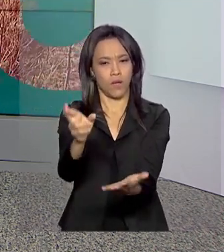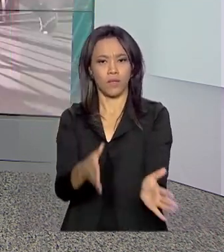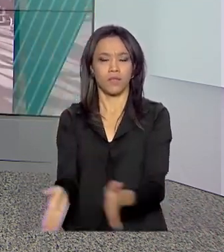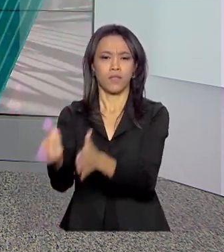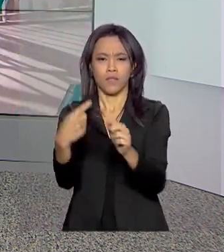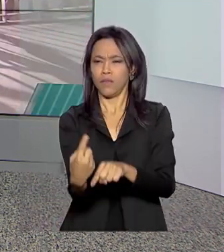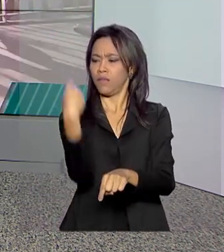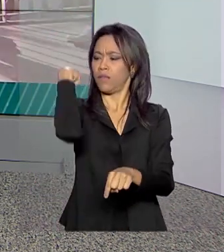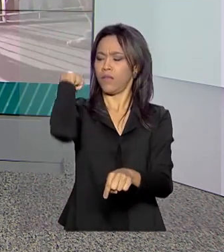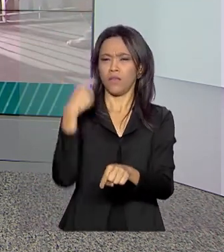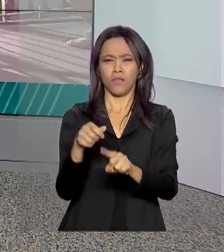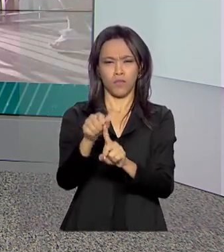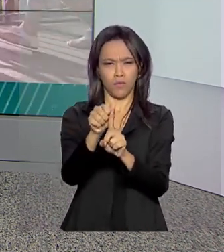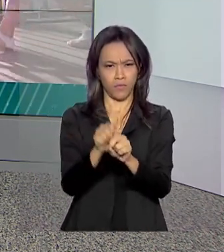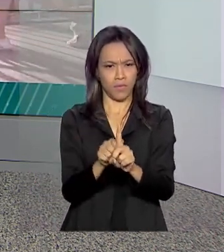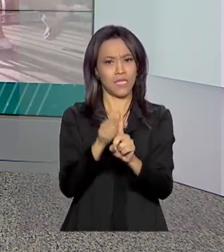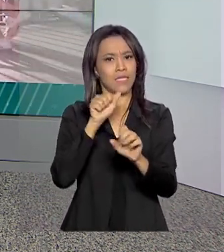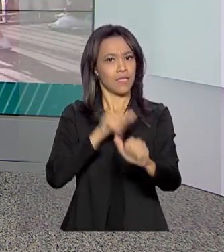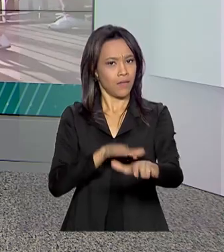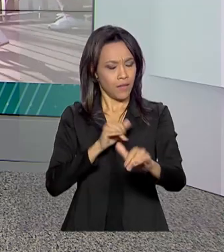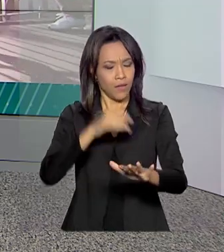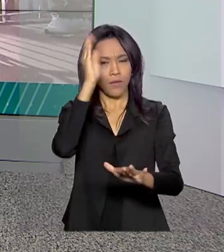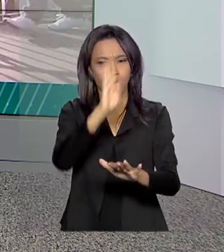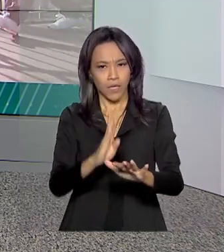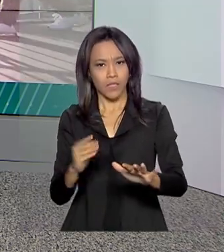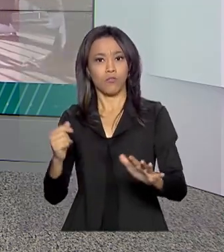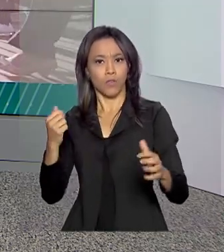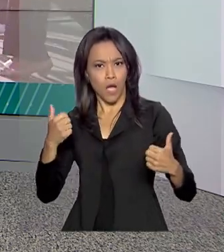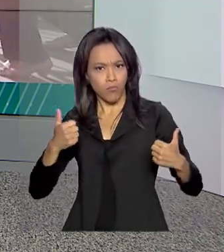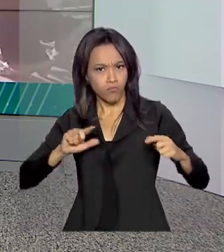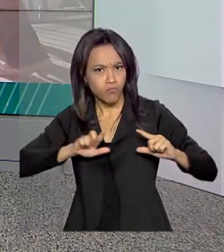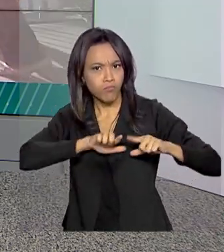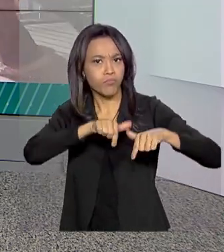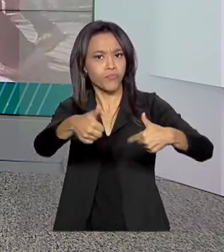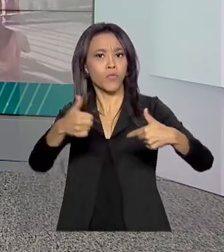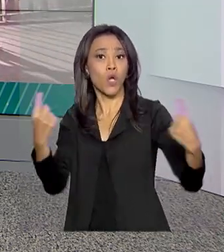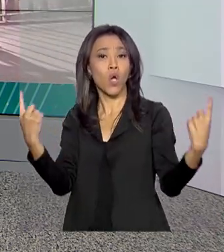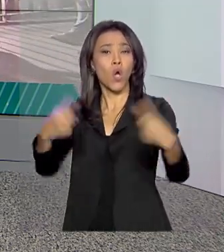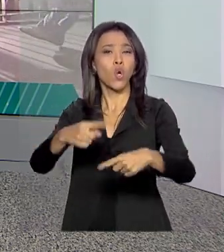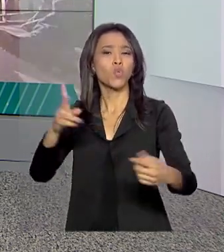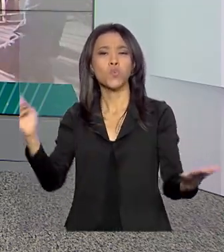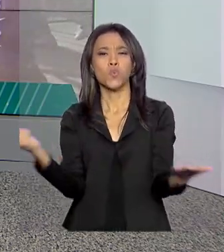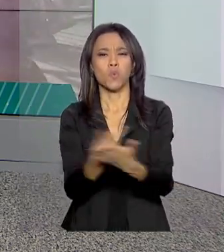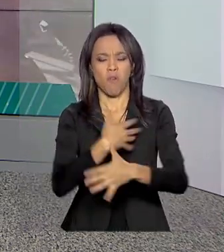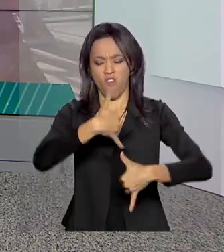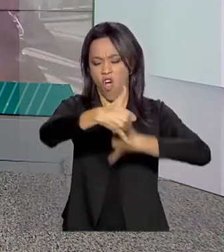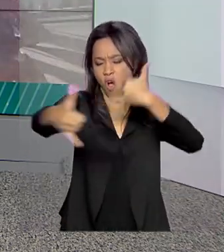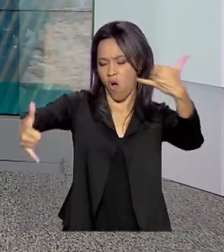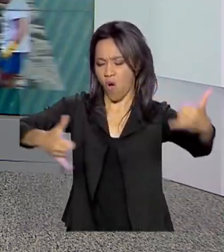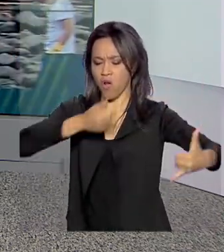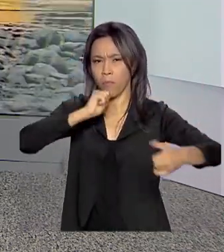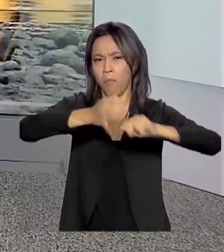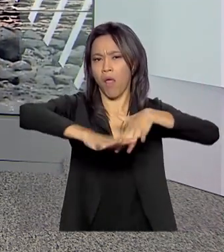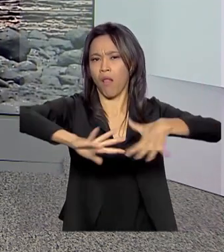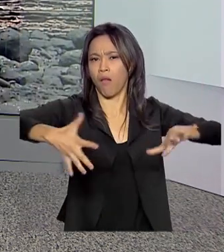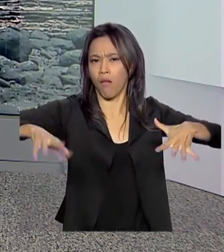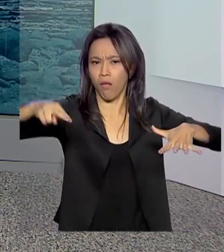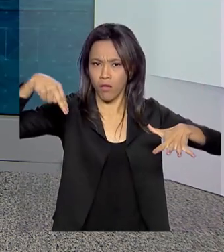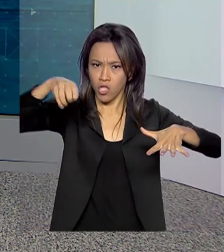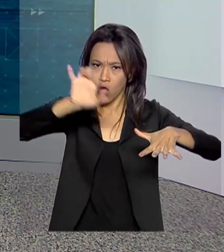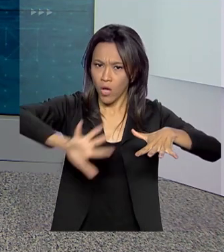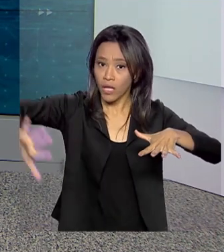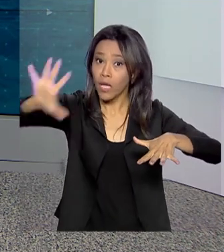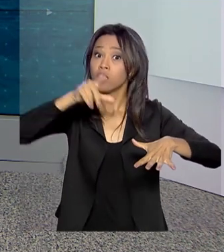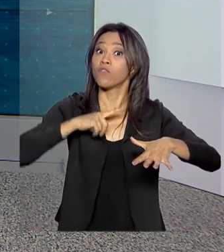de setembro, o Brasil está unido no combate às manchas de óleo que surgiram na região nordeste do país. Foi criado um grupo de